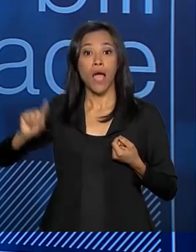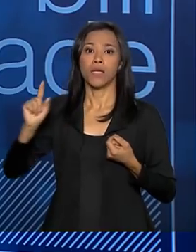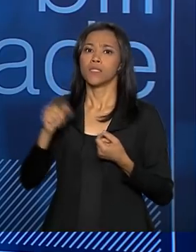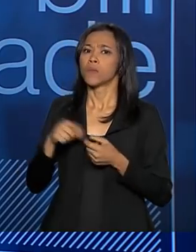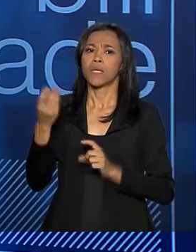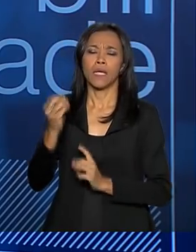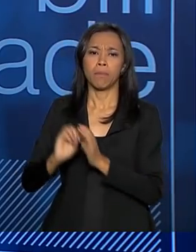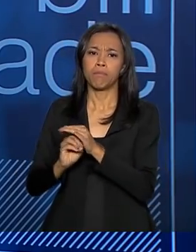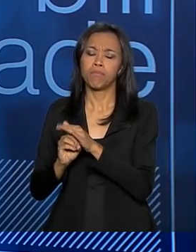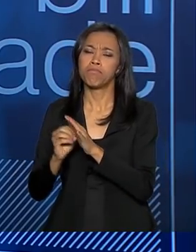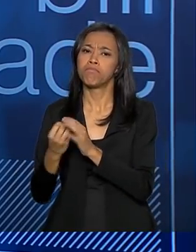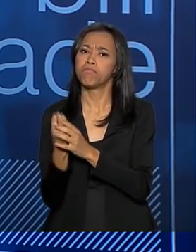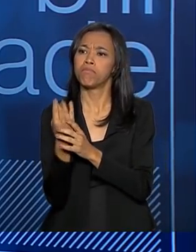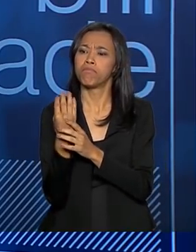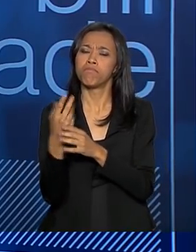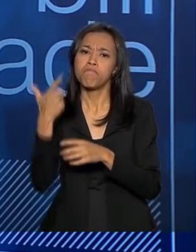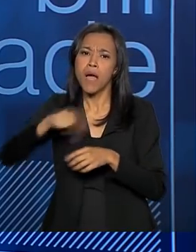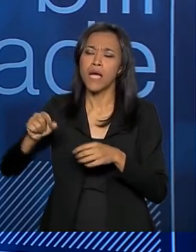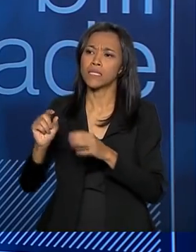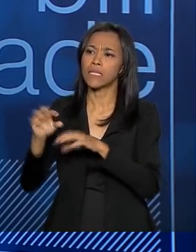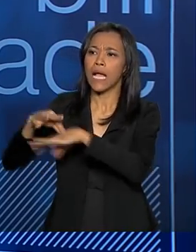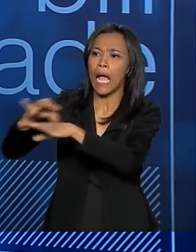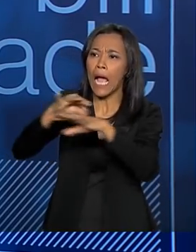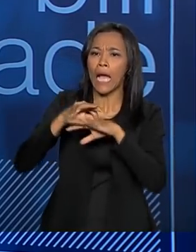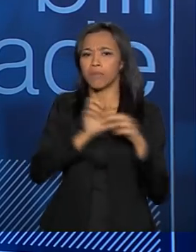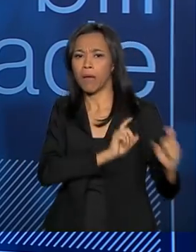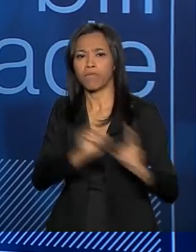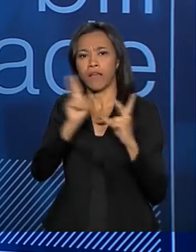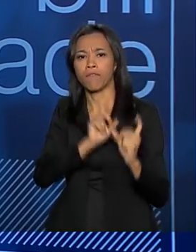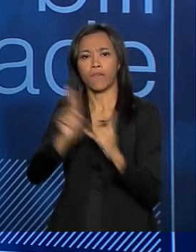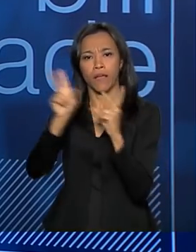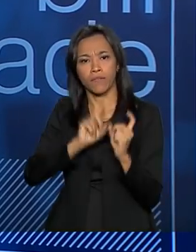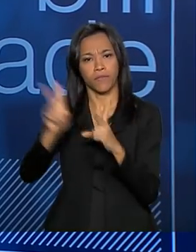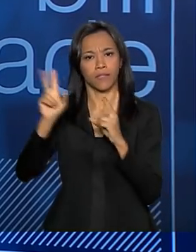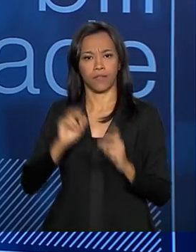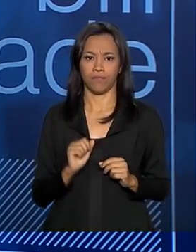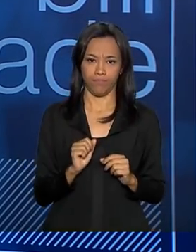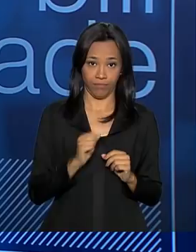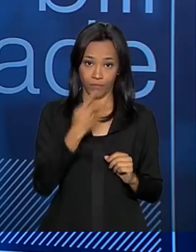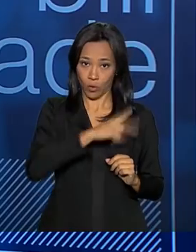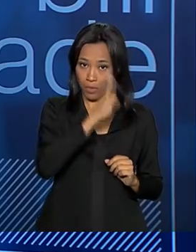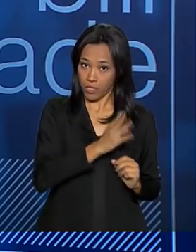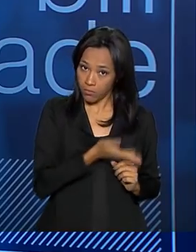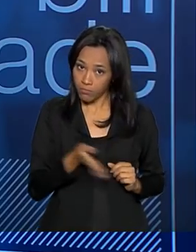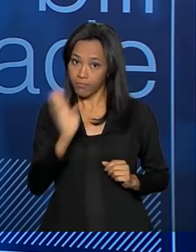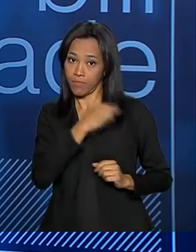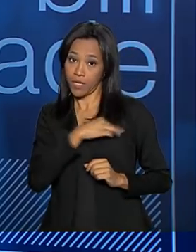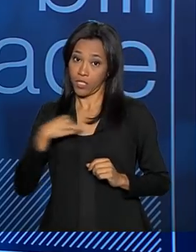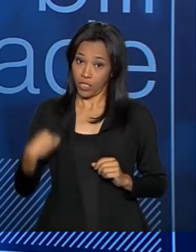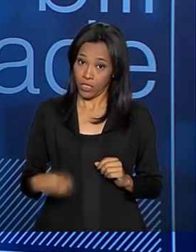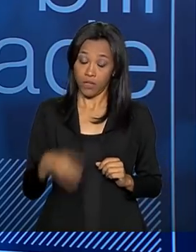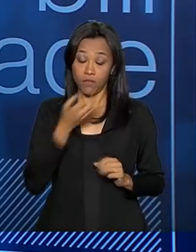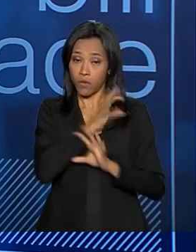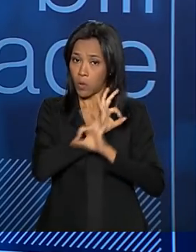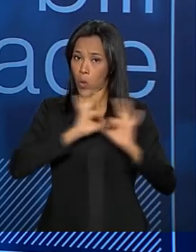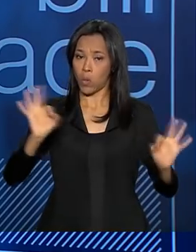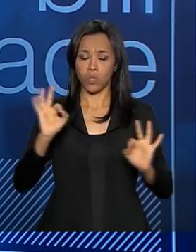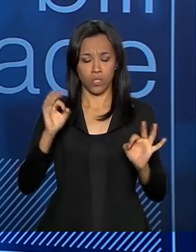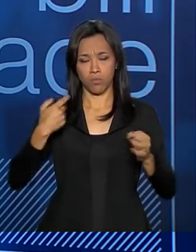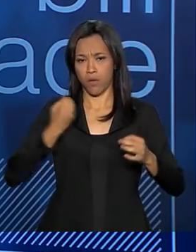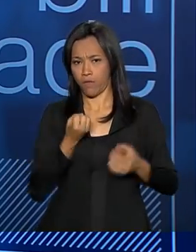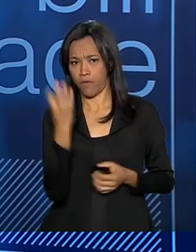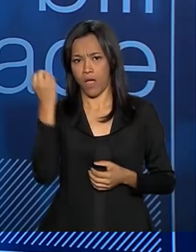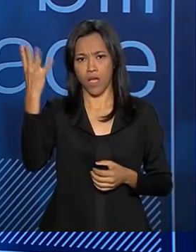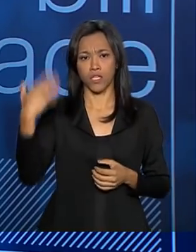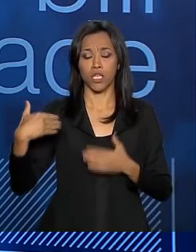frigoríficos nossos para exportar para aquele país. Então, nesse sentido comercial, a visita foi sensacional, foi um grande êxito, abriu várias